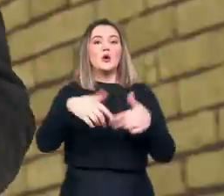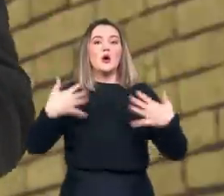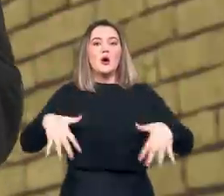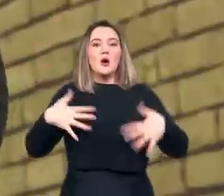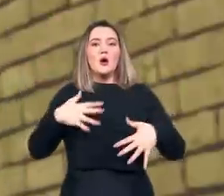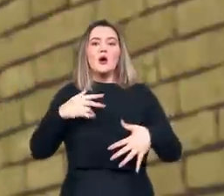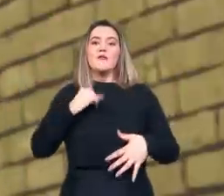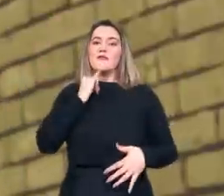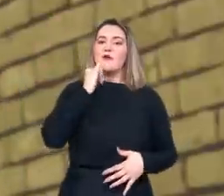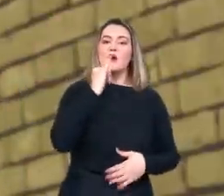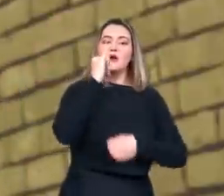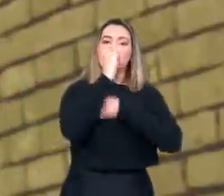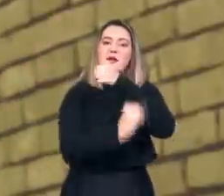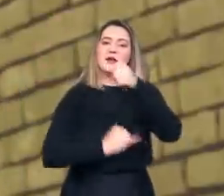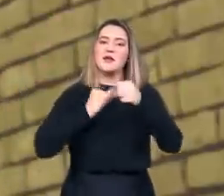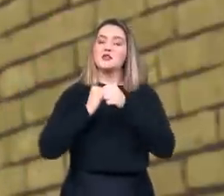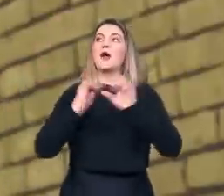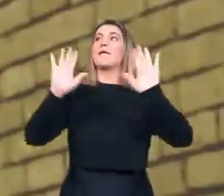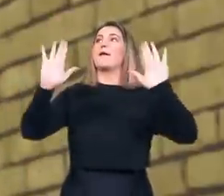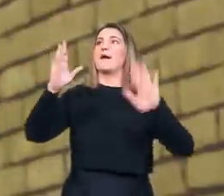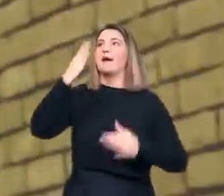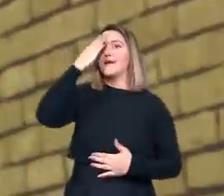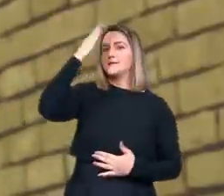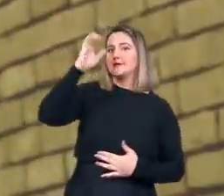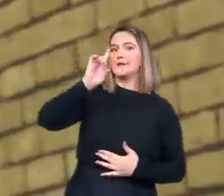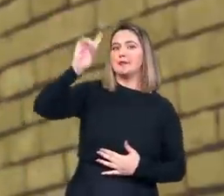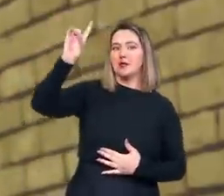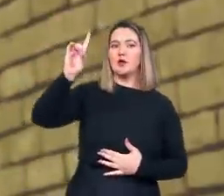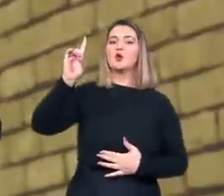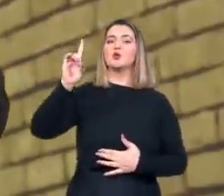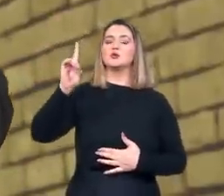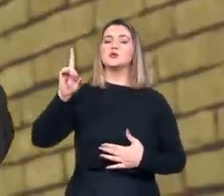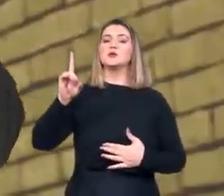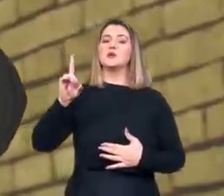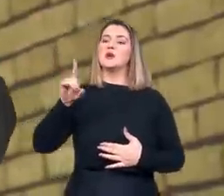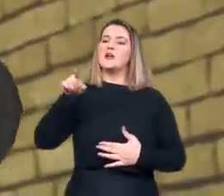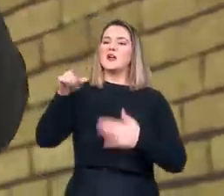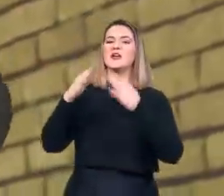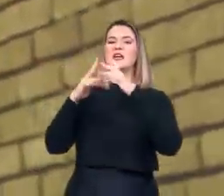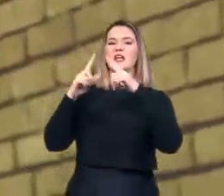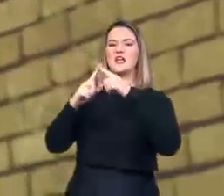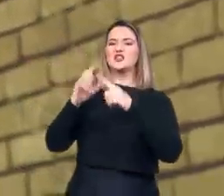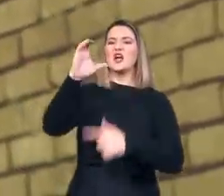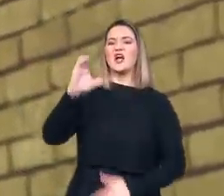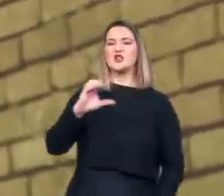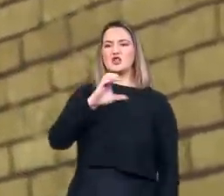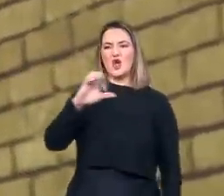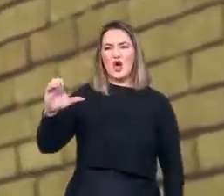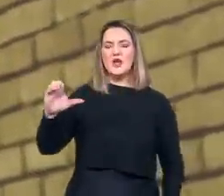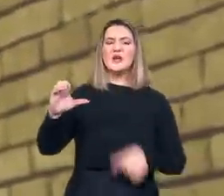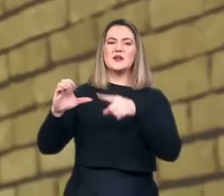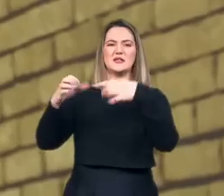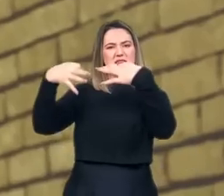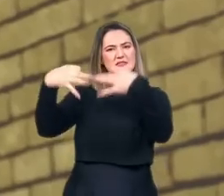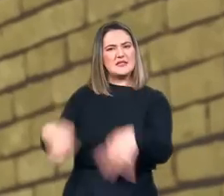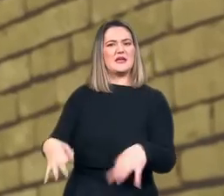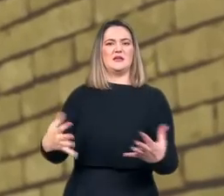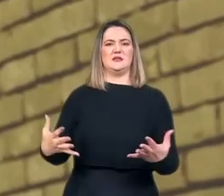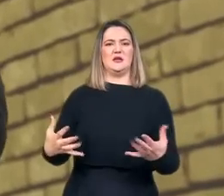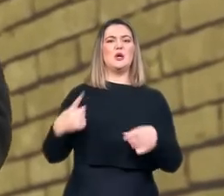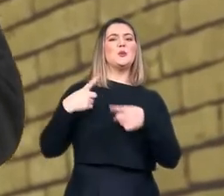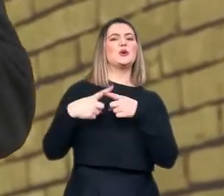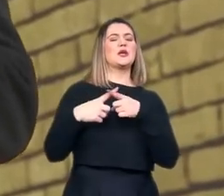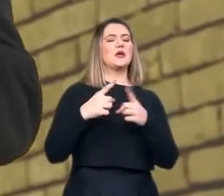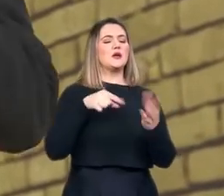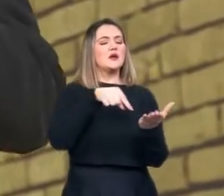a internet dizendo que, felizmente ou finalmente, se fez justiça à Santa Igreja Católica. Afinal de contas, descobriu-se